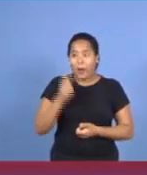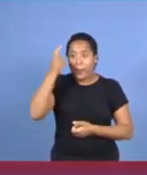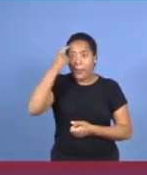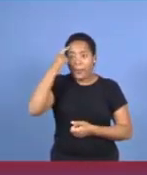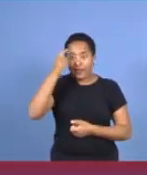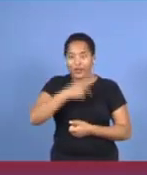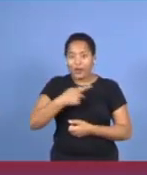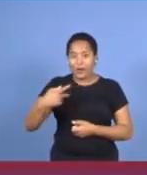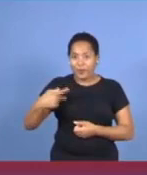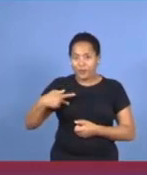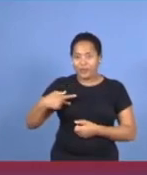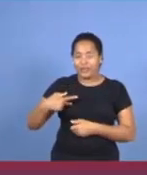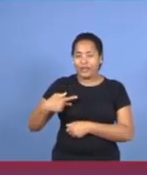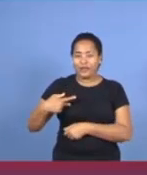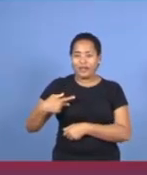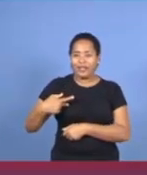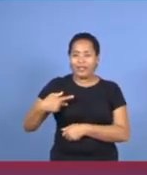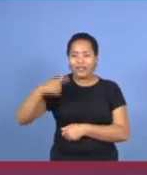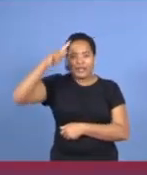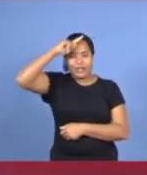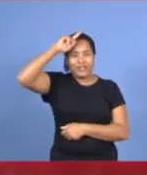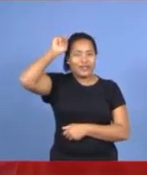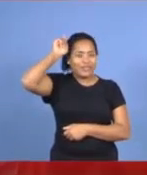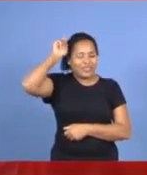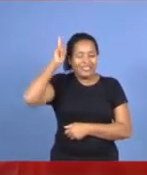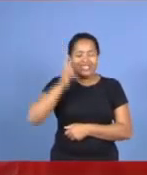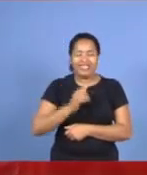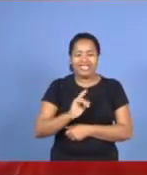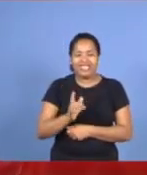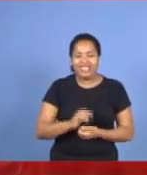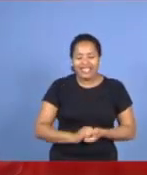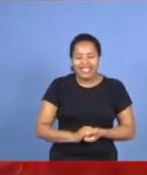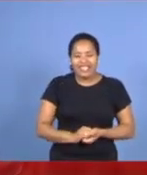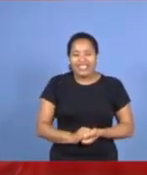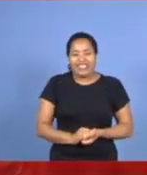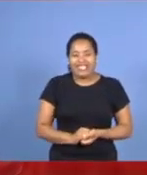está na Itália hoje, né? Gilberto hoje está na Itália. por isso que você está falando isso.